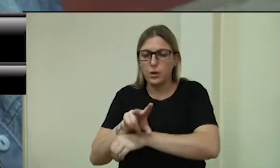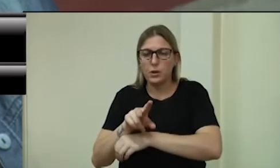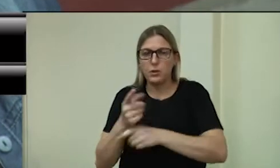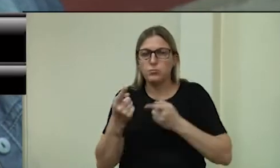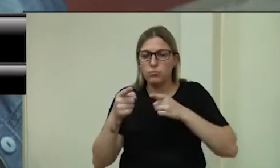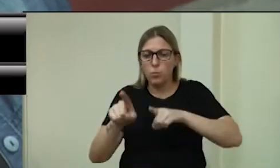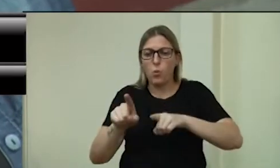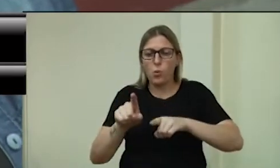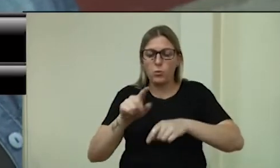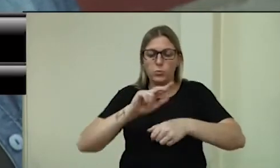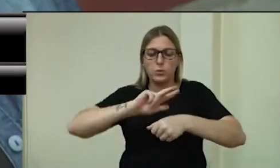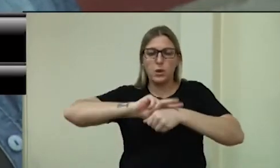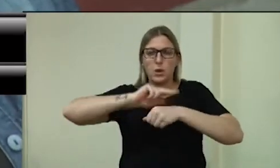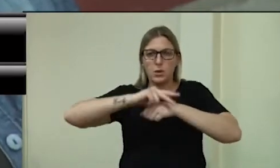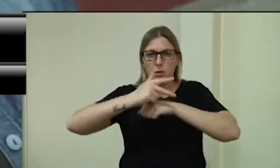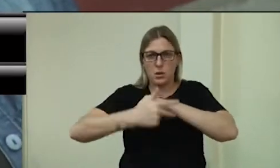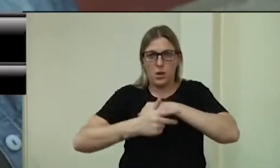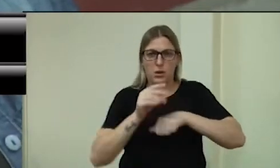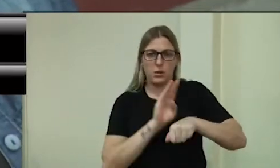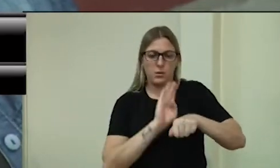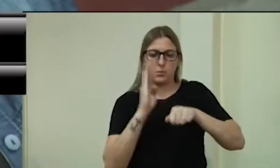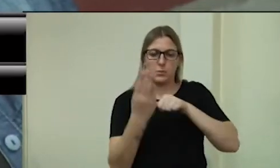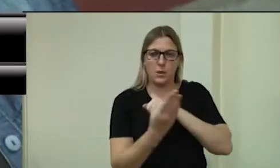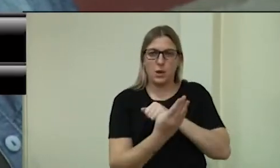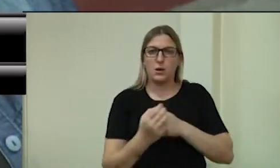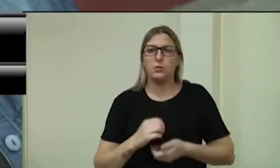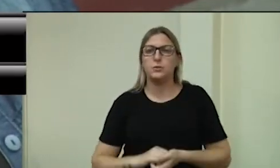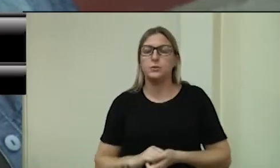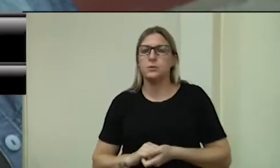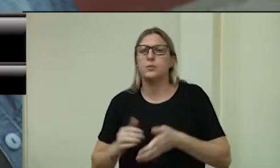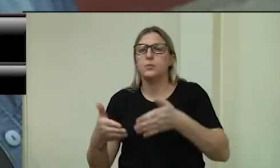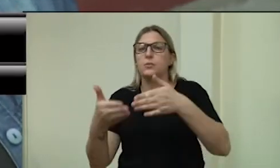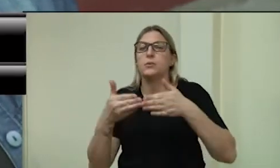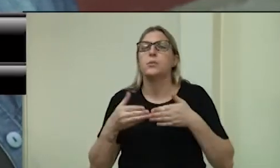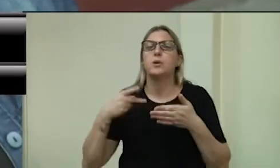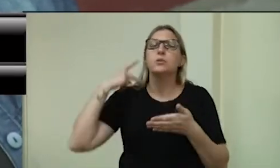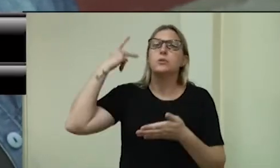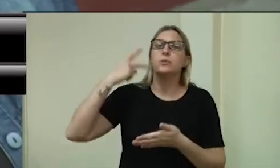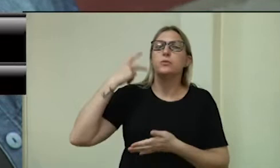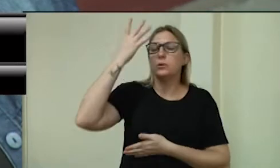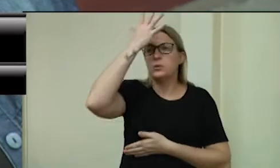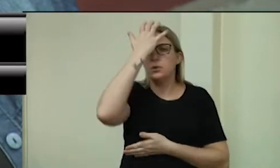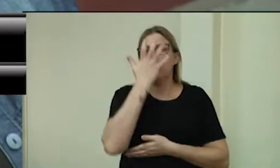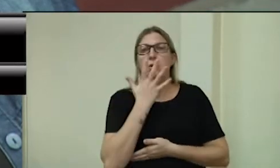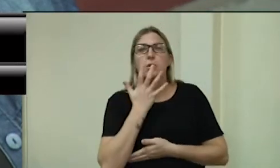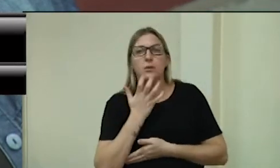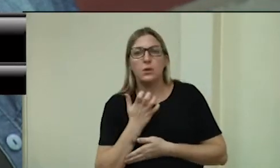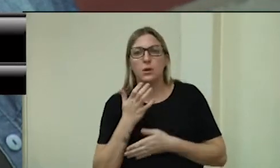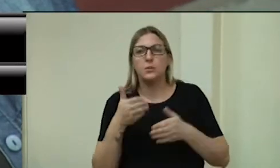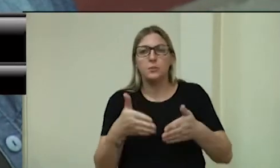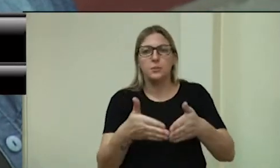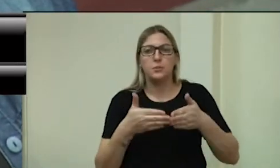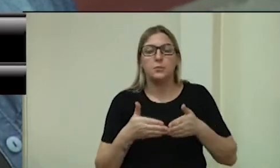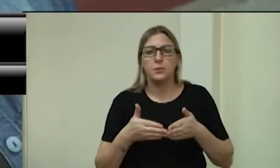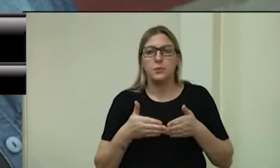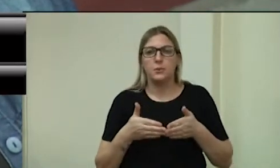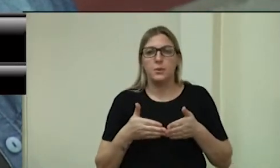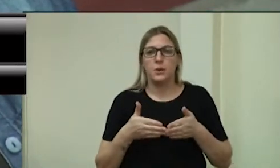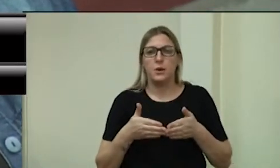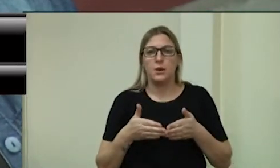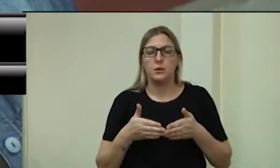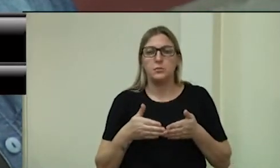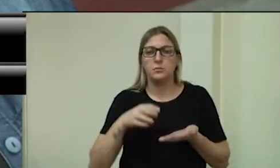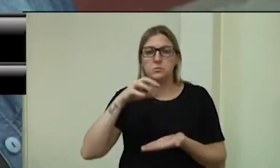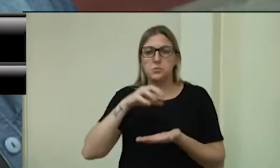cidade. Pedido de providências do vereador André Jukoski. Solicita aos órgãos competentes, através da pasta